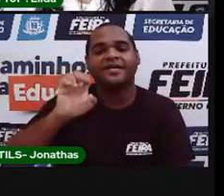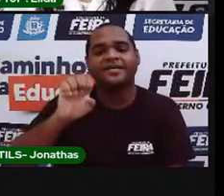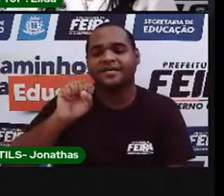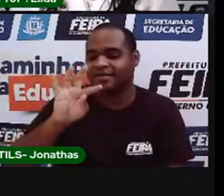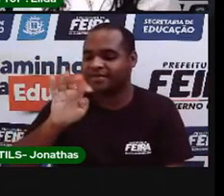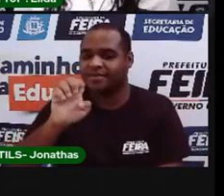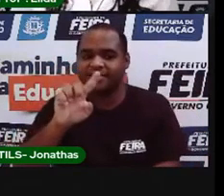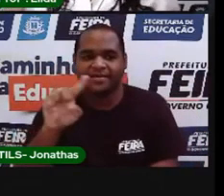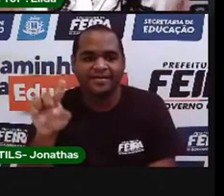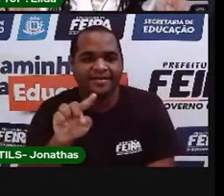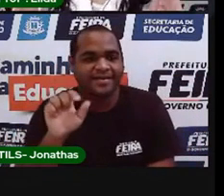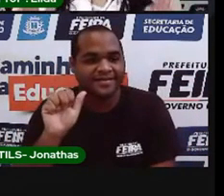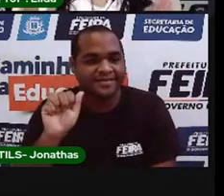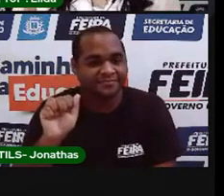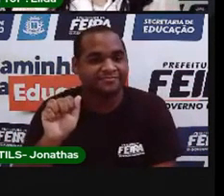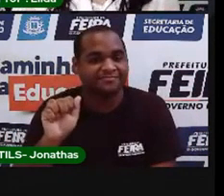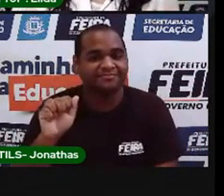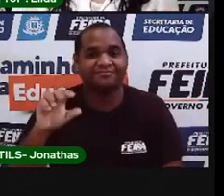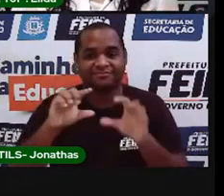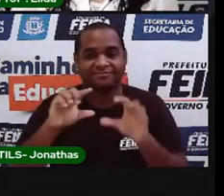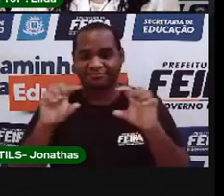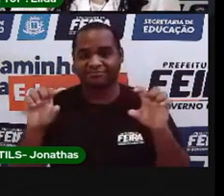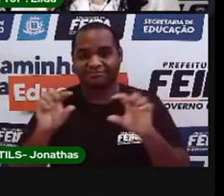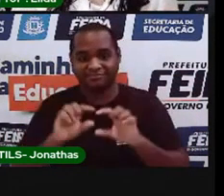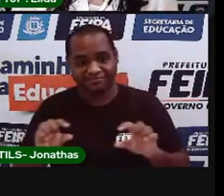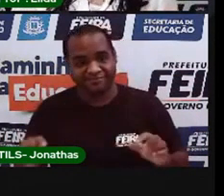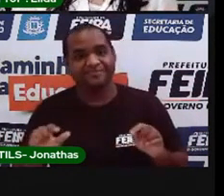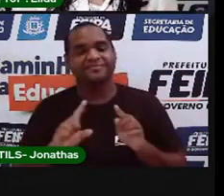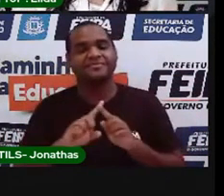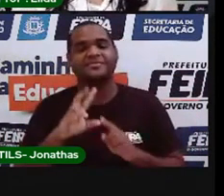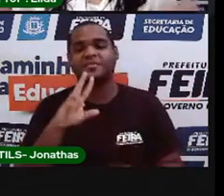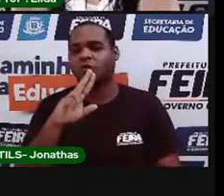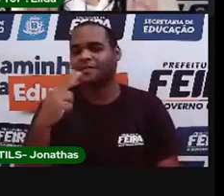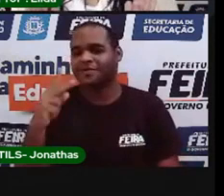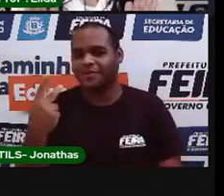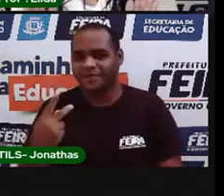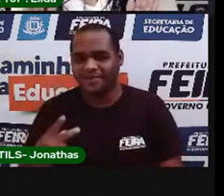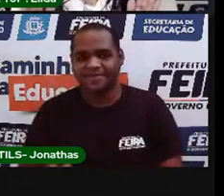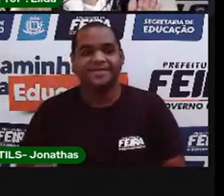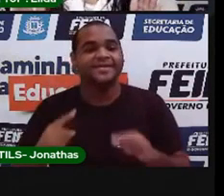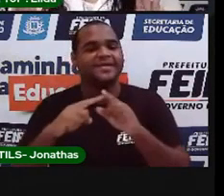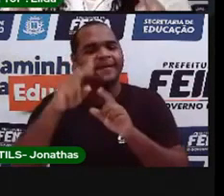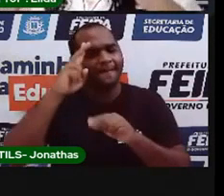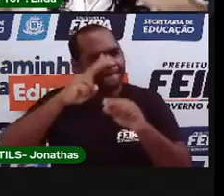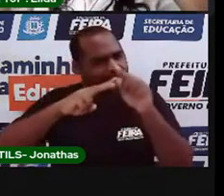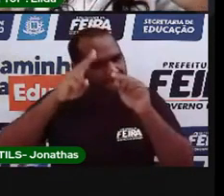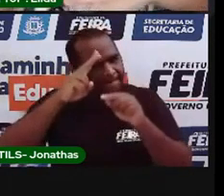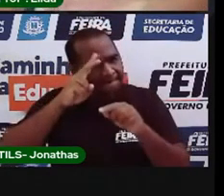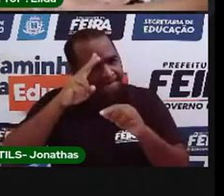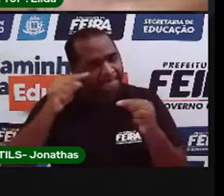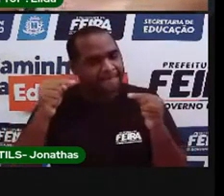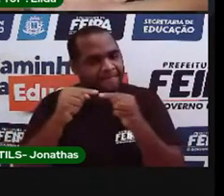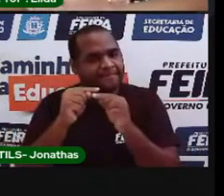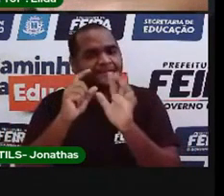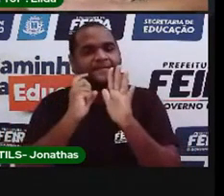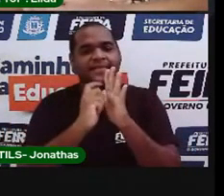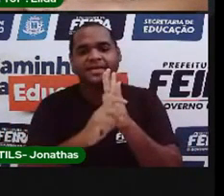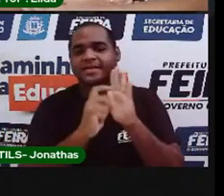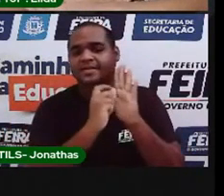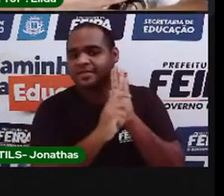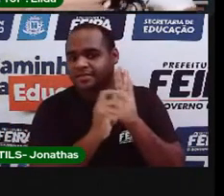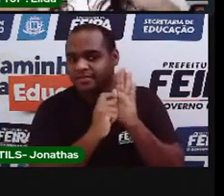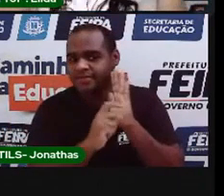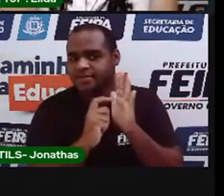Viu? No caça-palavras tem essa vantagem. Quando você lembrar que as linhas estão